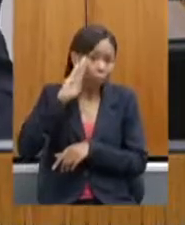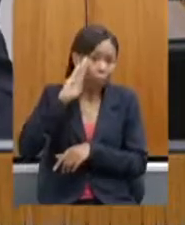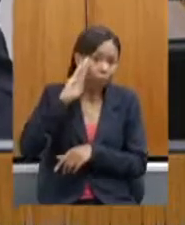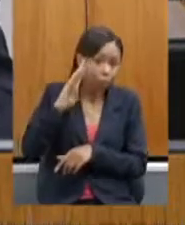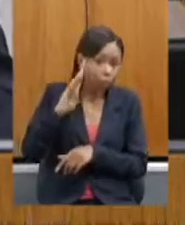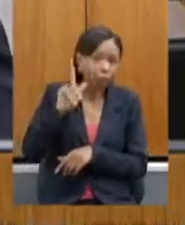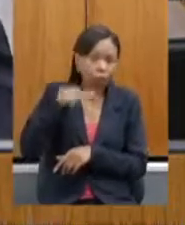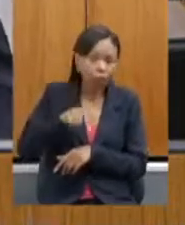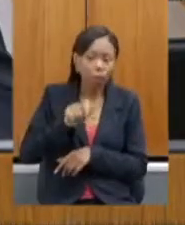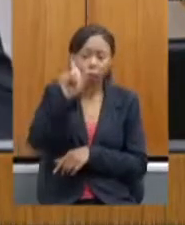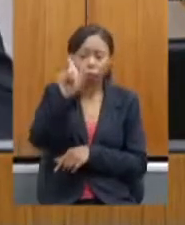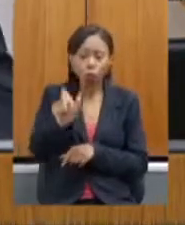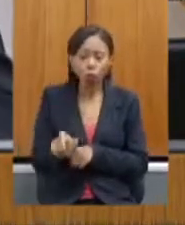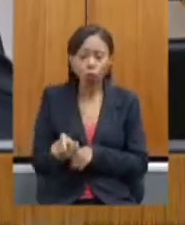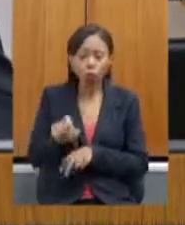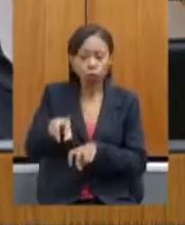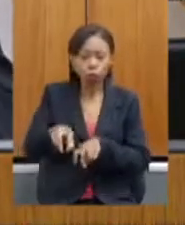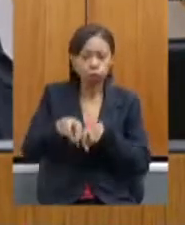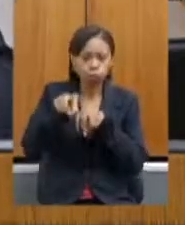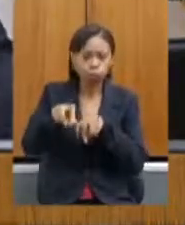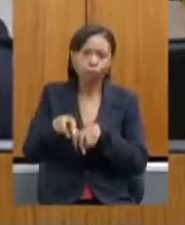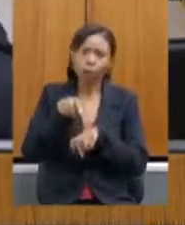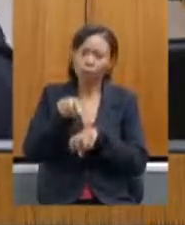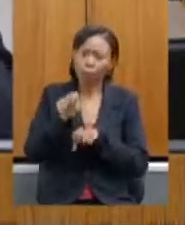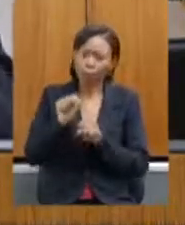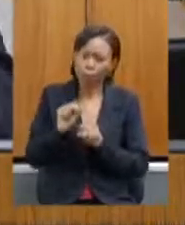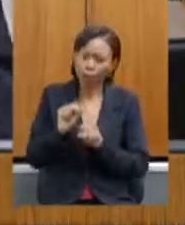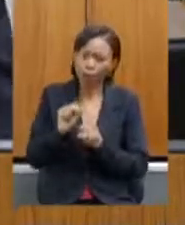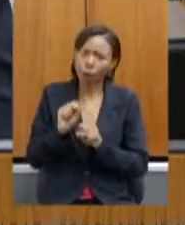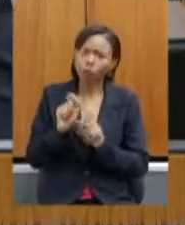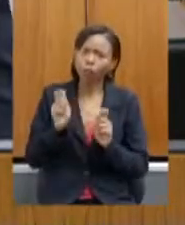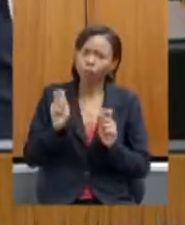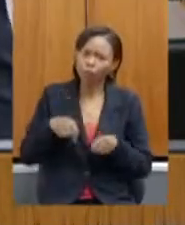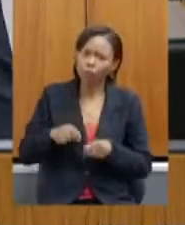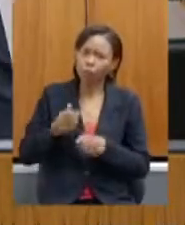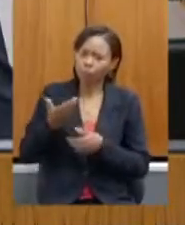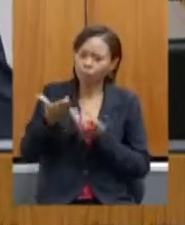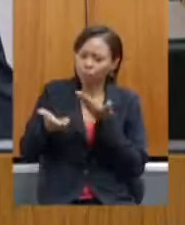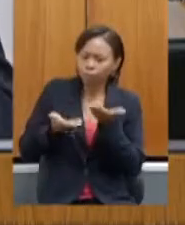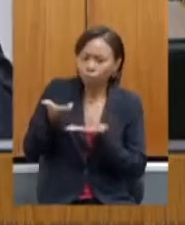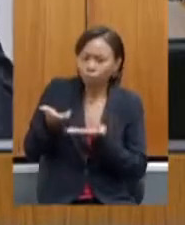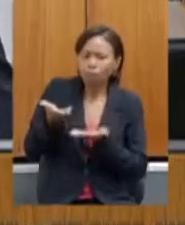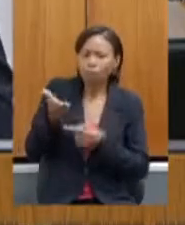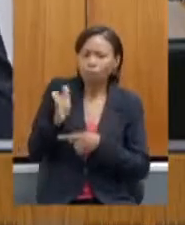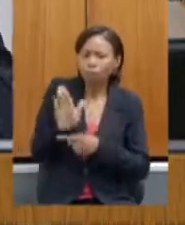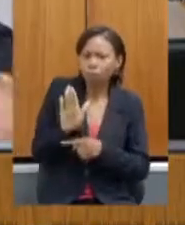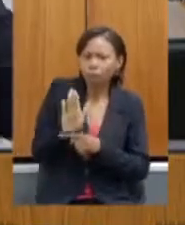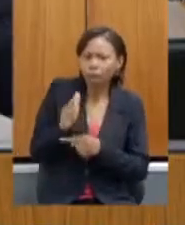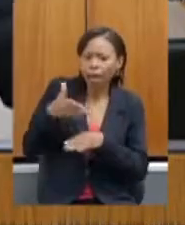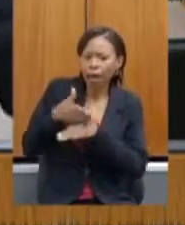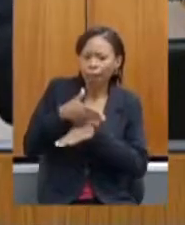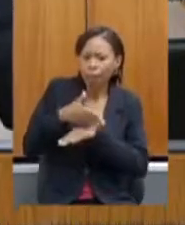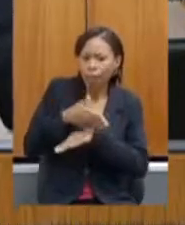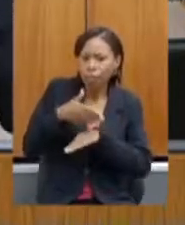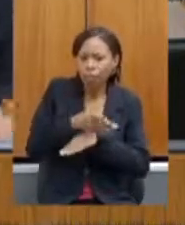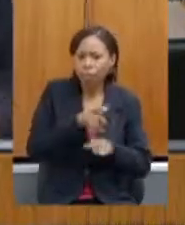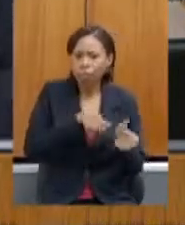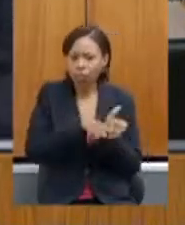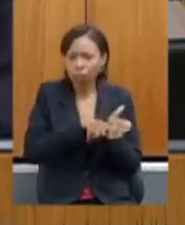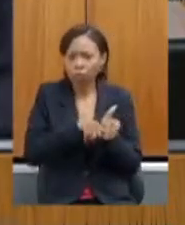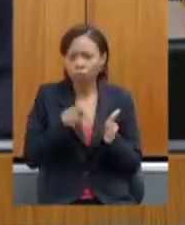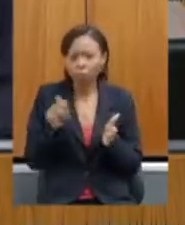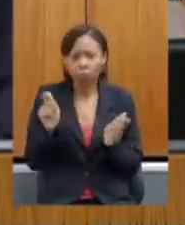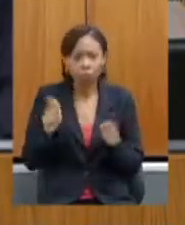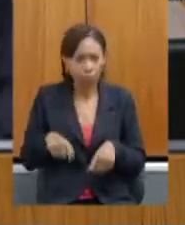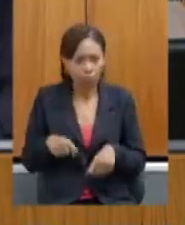tenha a sua assistência tenha o seu acesso a dados de pesquisa de forma mais eficiente na ponta da